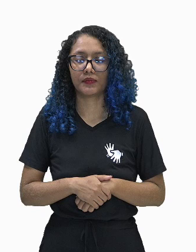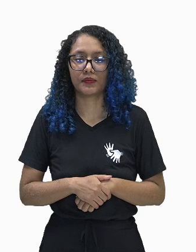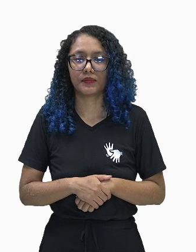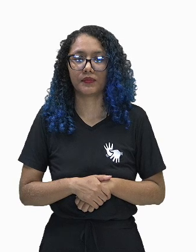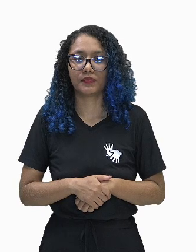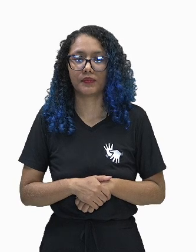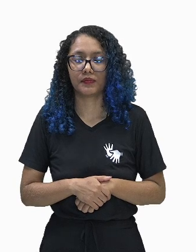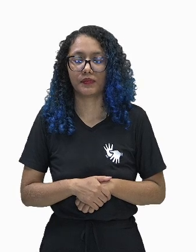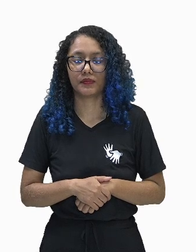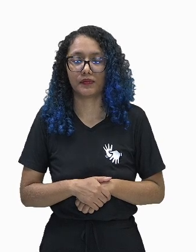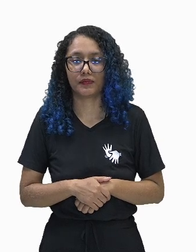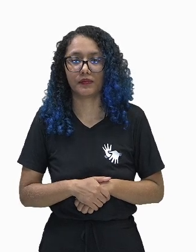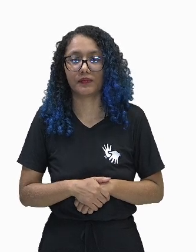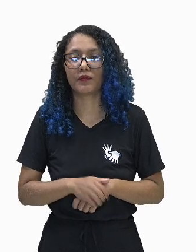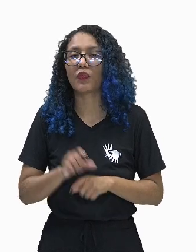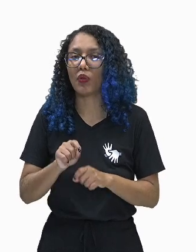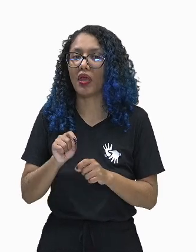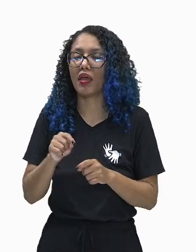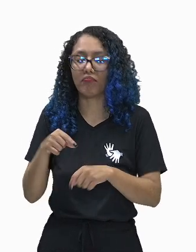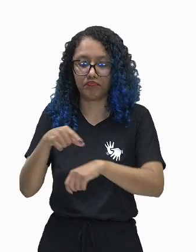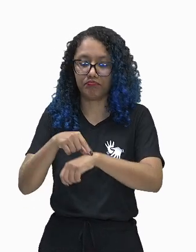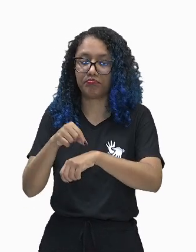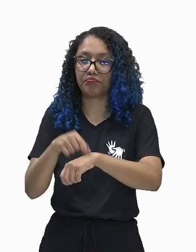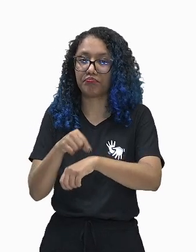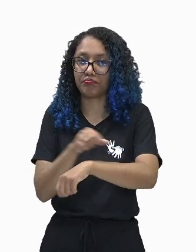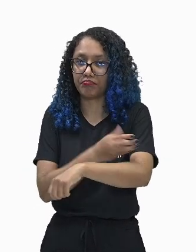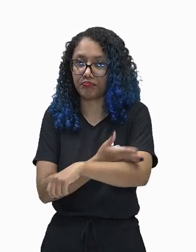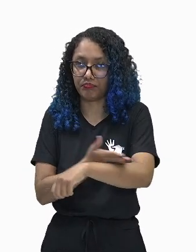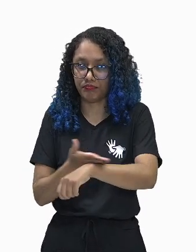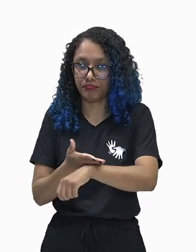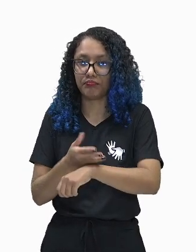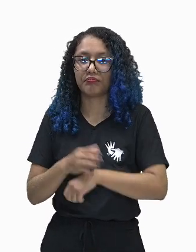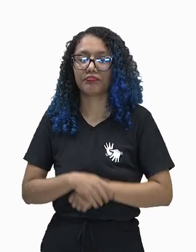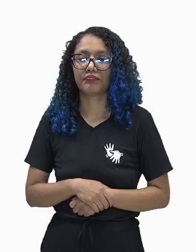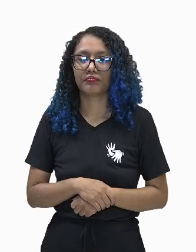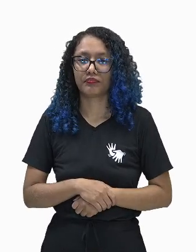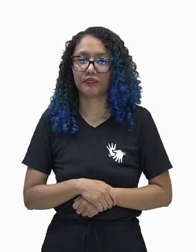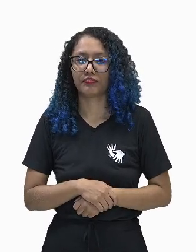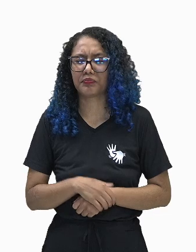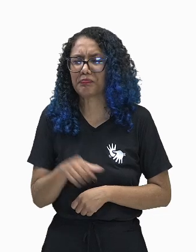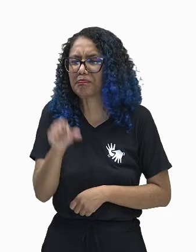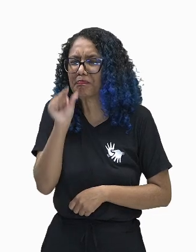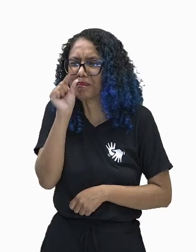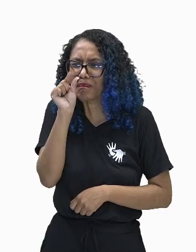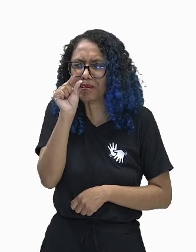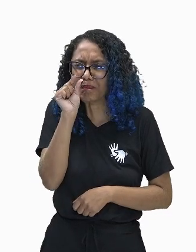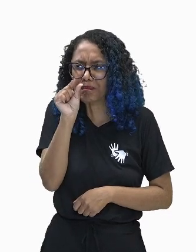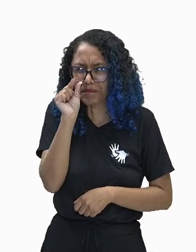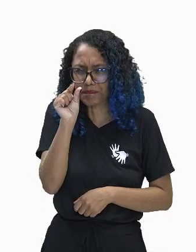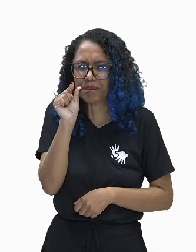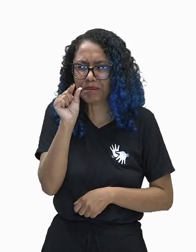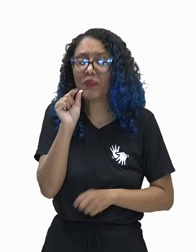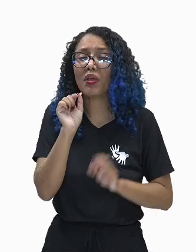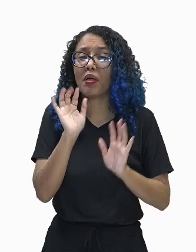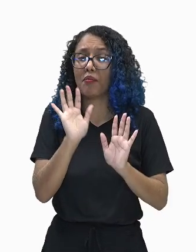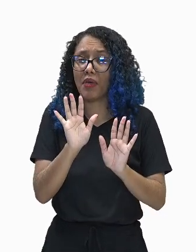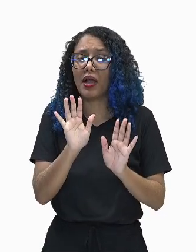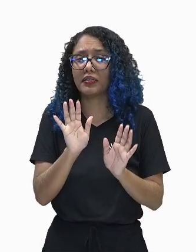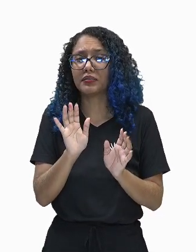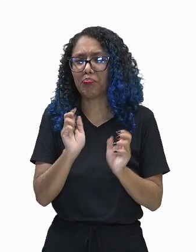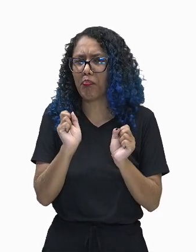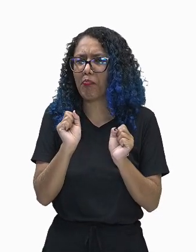Ele é um glóbulo branco. Nós temos outro aqui. Eles são extremamente pequenos, mas visíveis ao